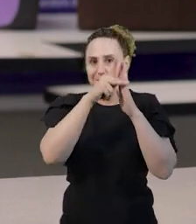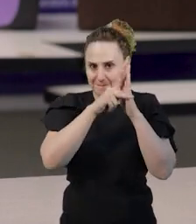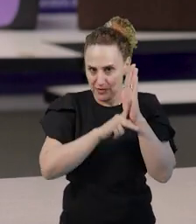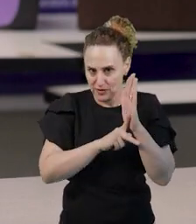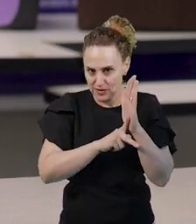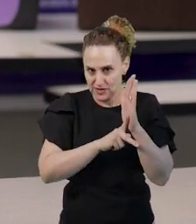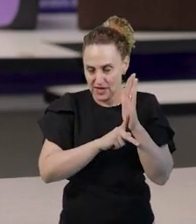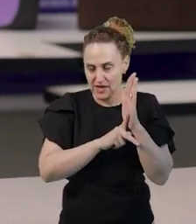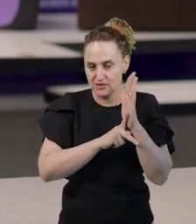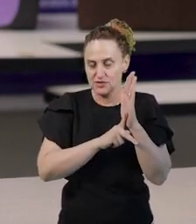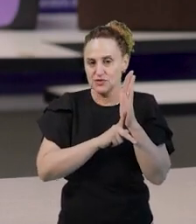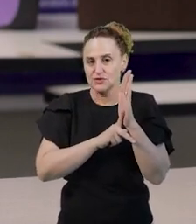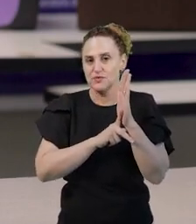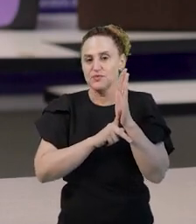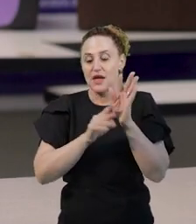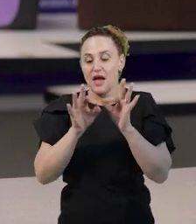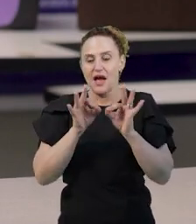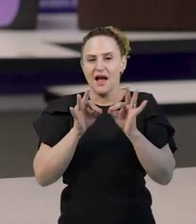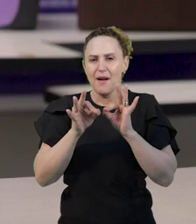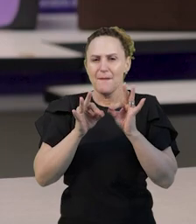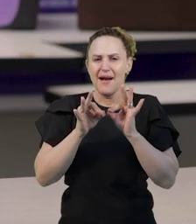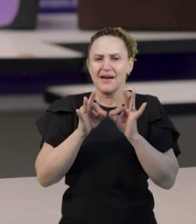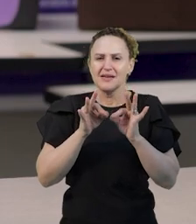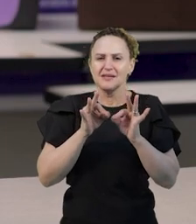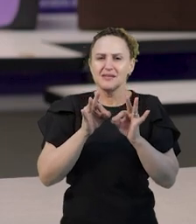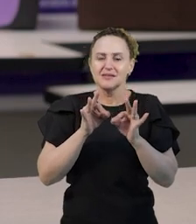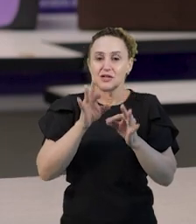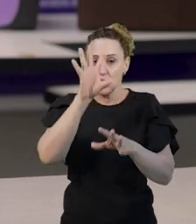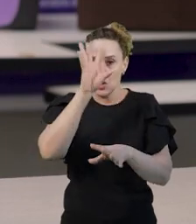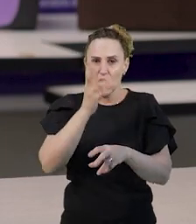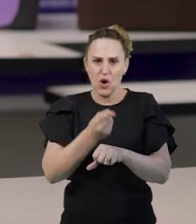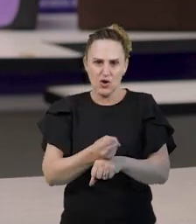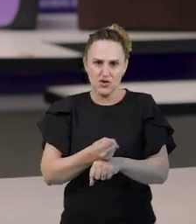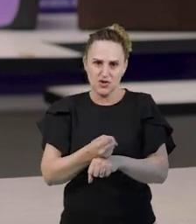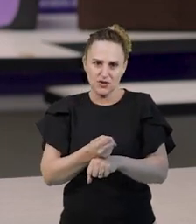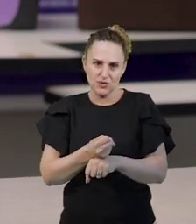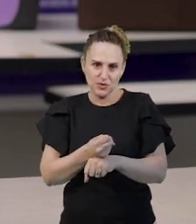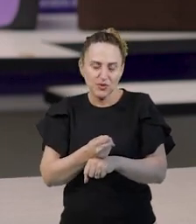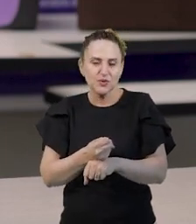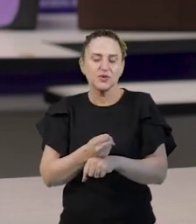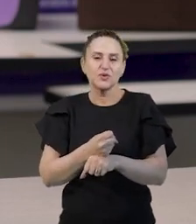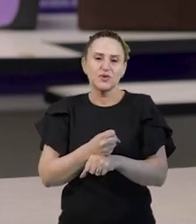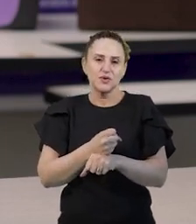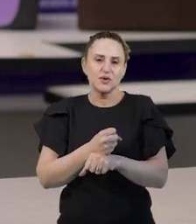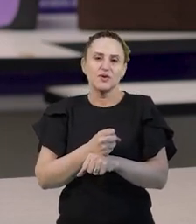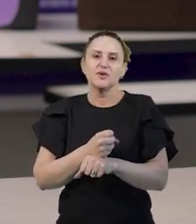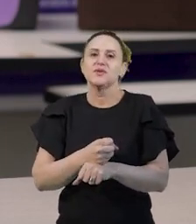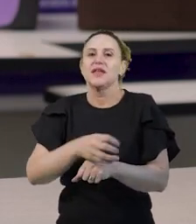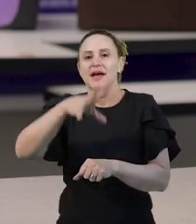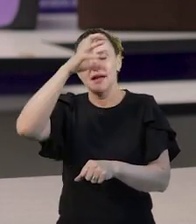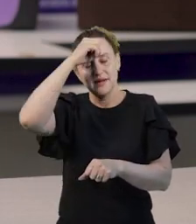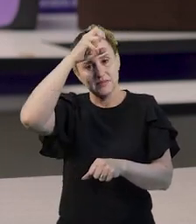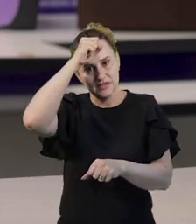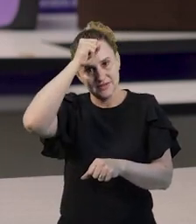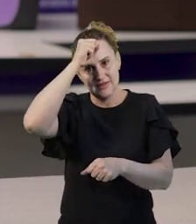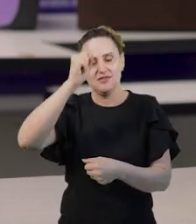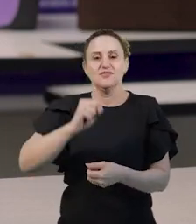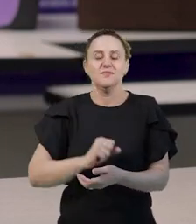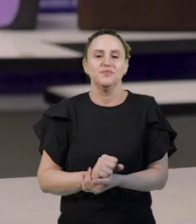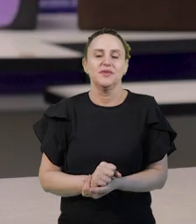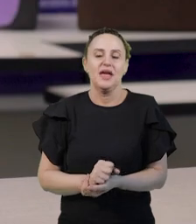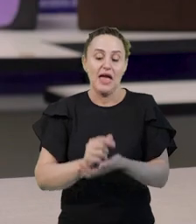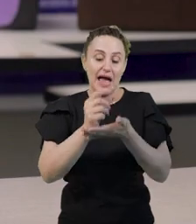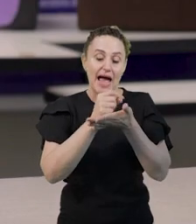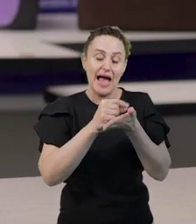mais sistemático de alfabetização em termos de código escrito e sua aprendizagem. A